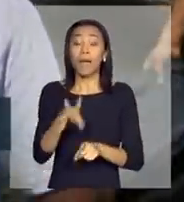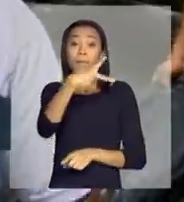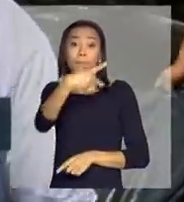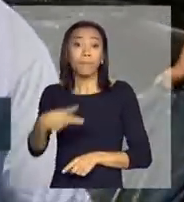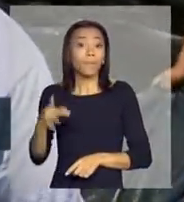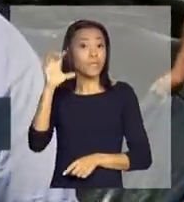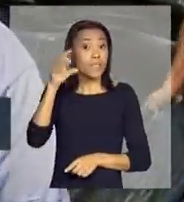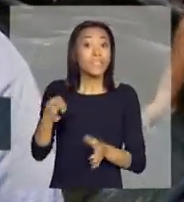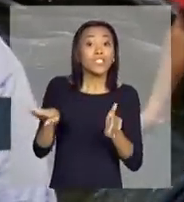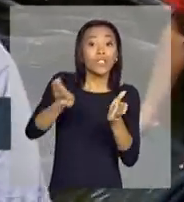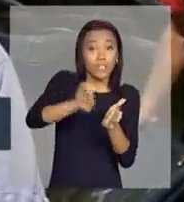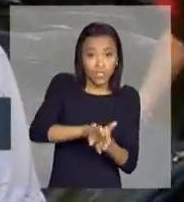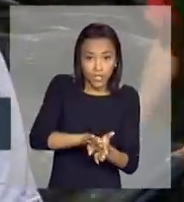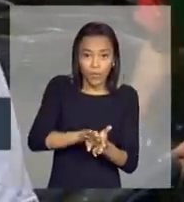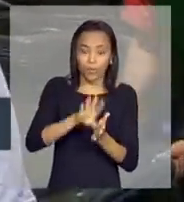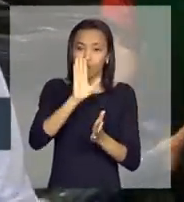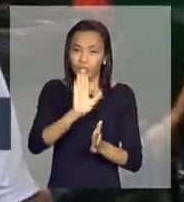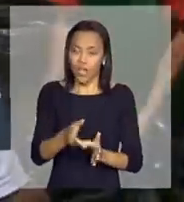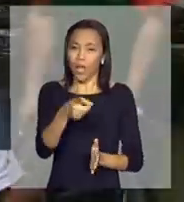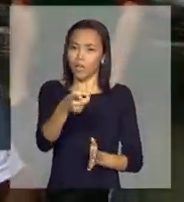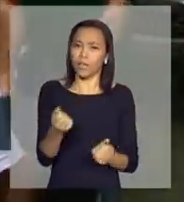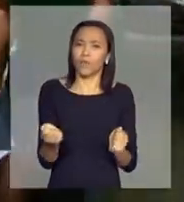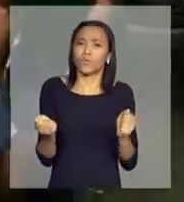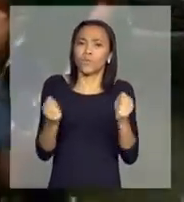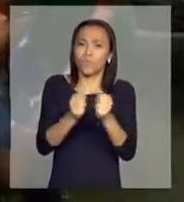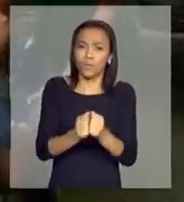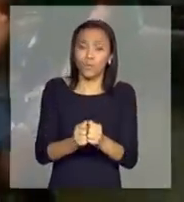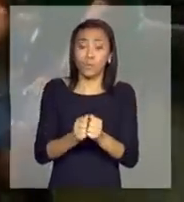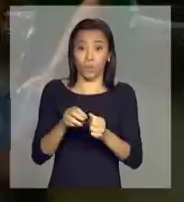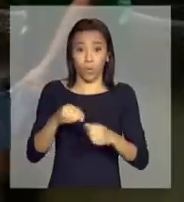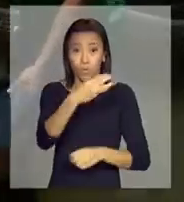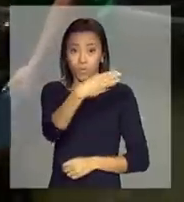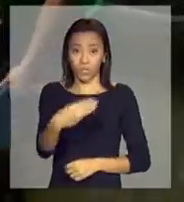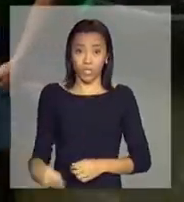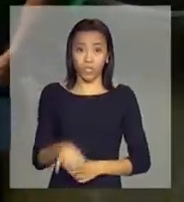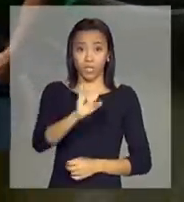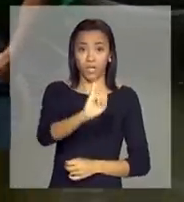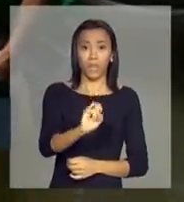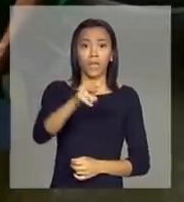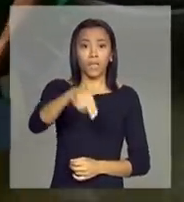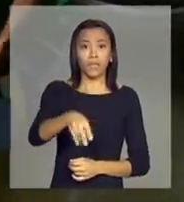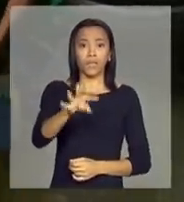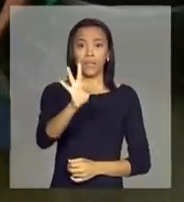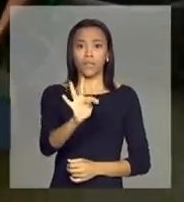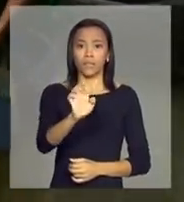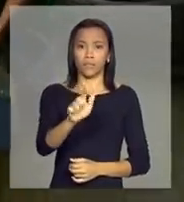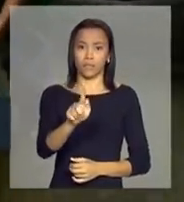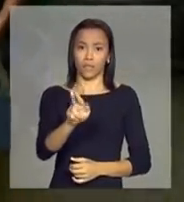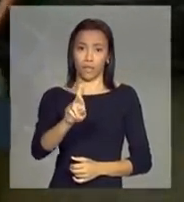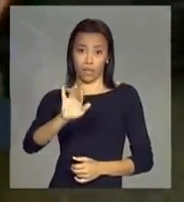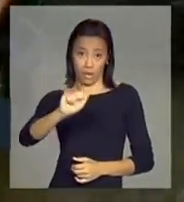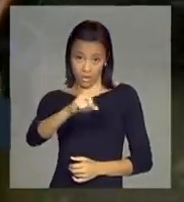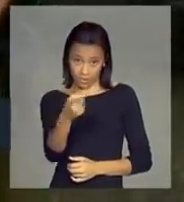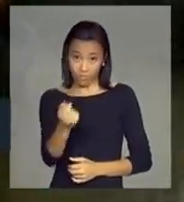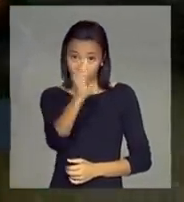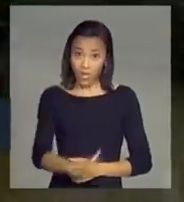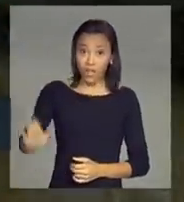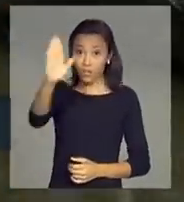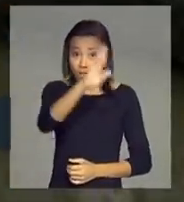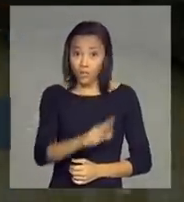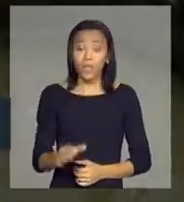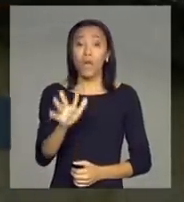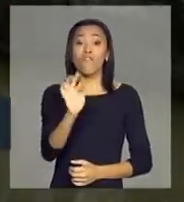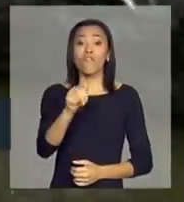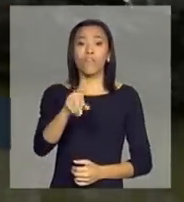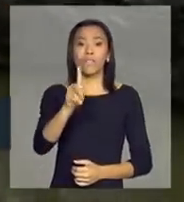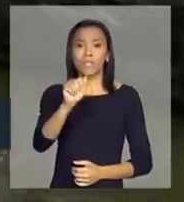pouco a água branca, está acompanhada do ministro da Integração Nacional, Fernando Bezerra, e do governador do